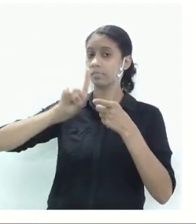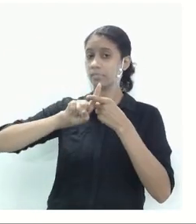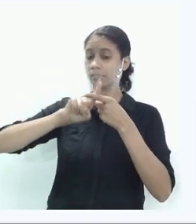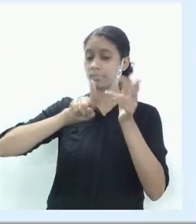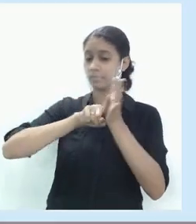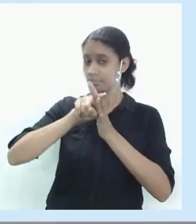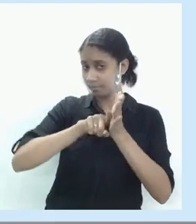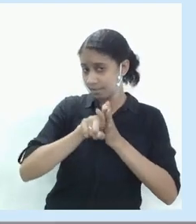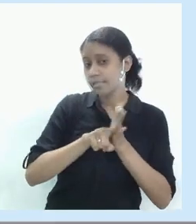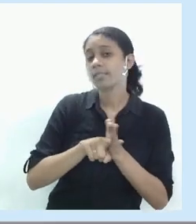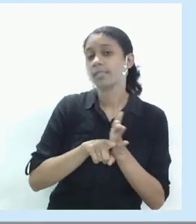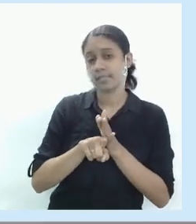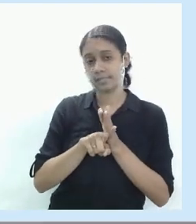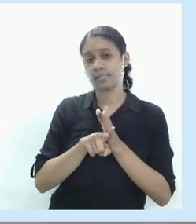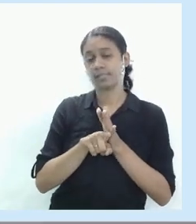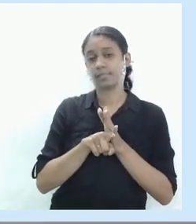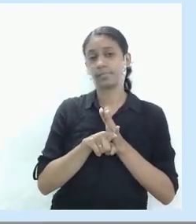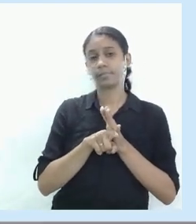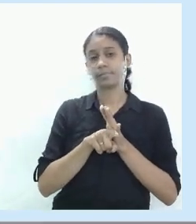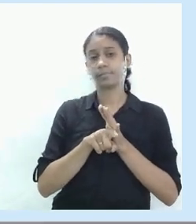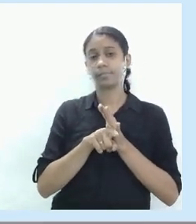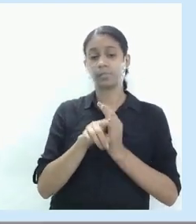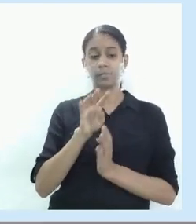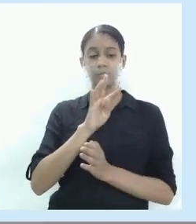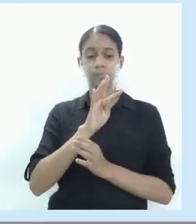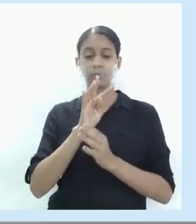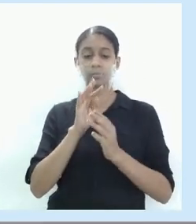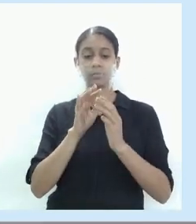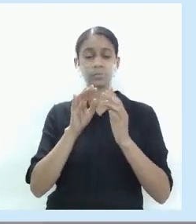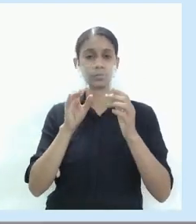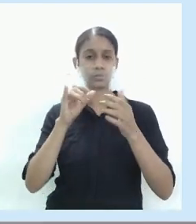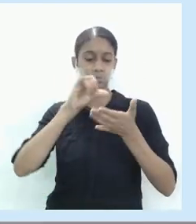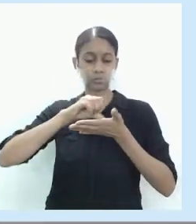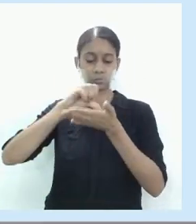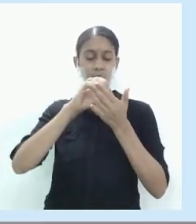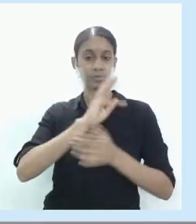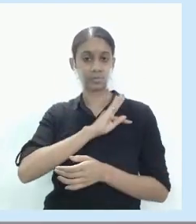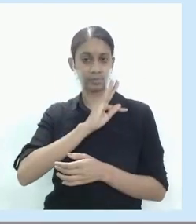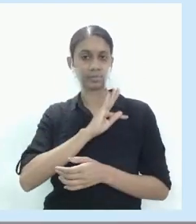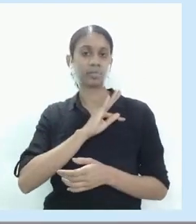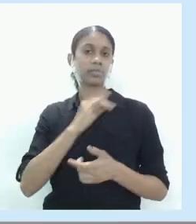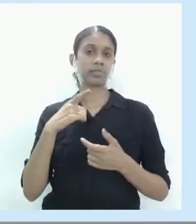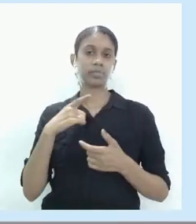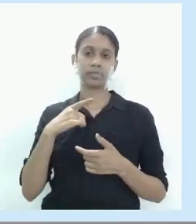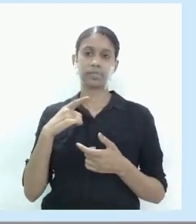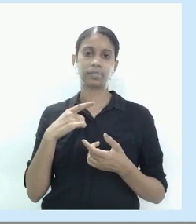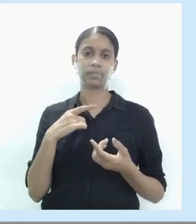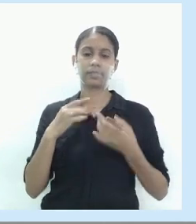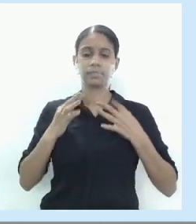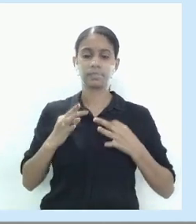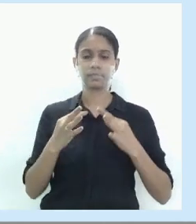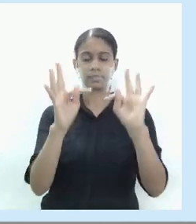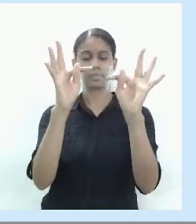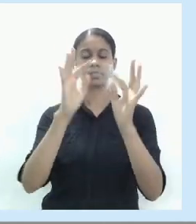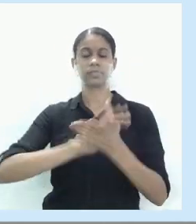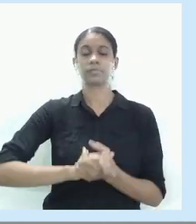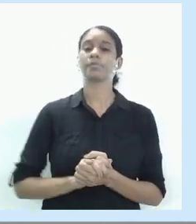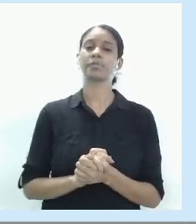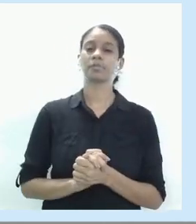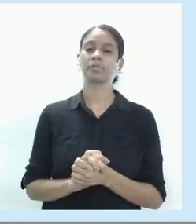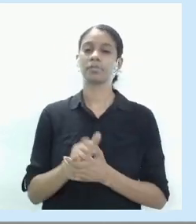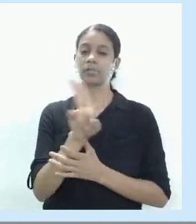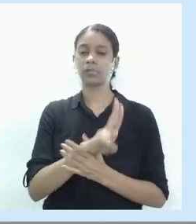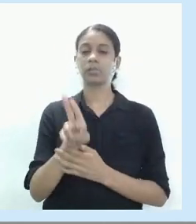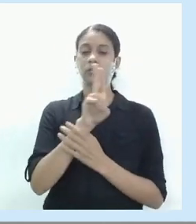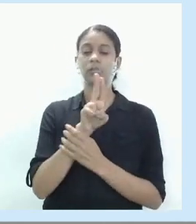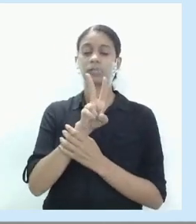interessante nos tecnopólos da indústria. Então nós temos indústrias de alta tecnologia como as indústrias de software, de hardware, do Vale